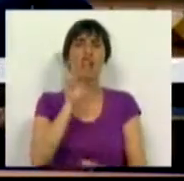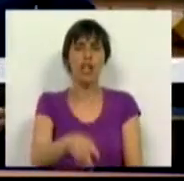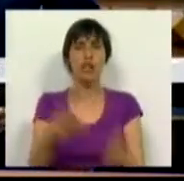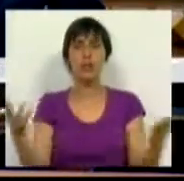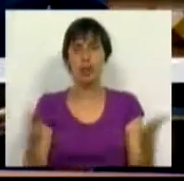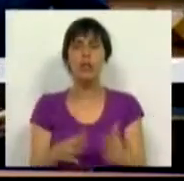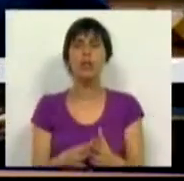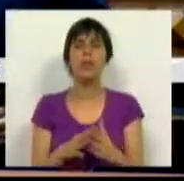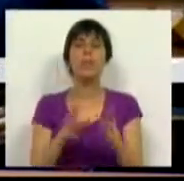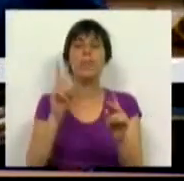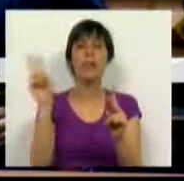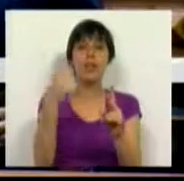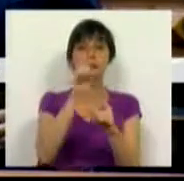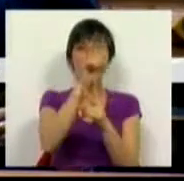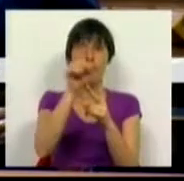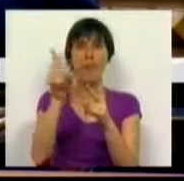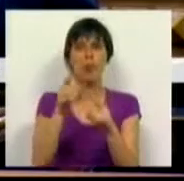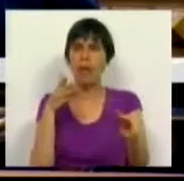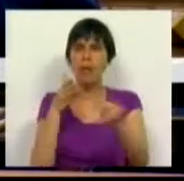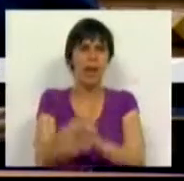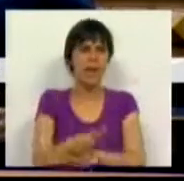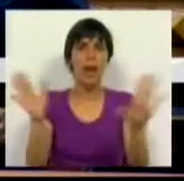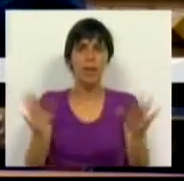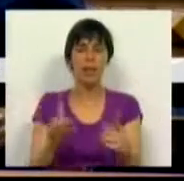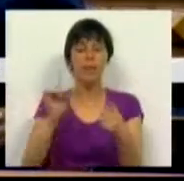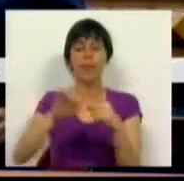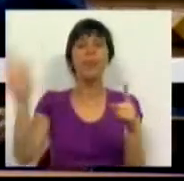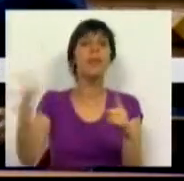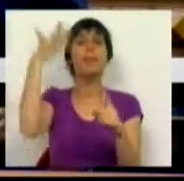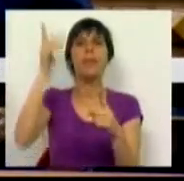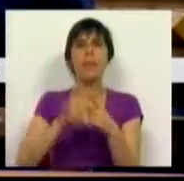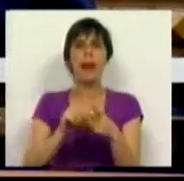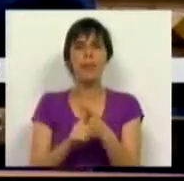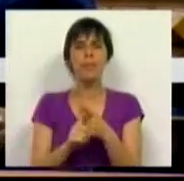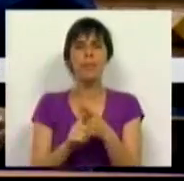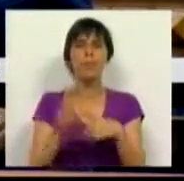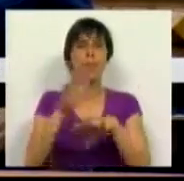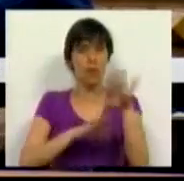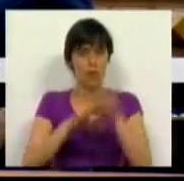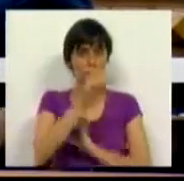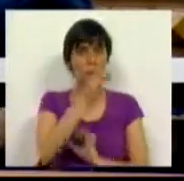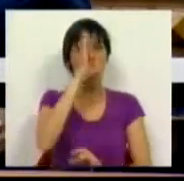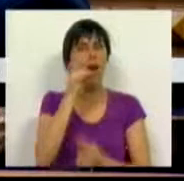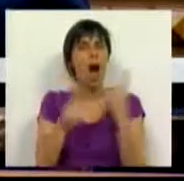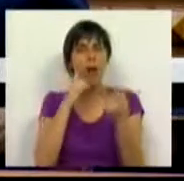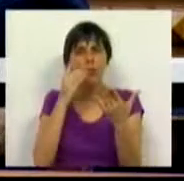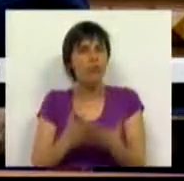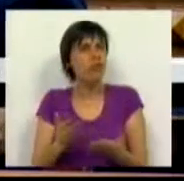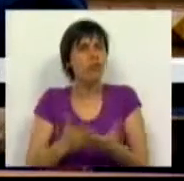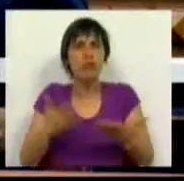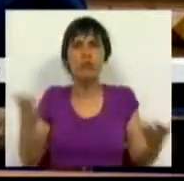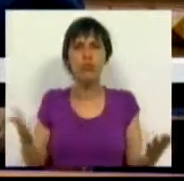respostas e são duas perguntas muito diretas. Em primeiro lugar, fez o Governo algum estudo